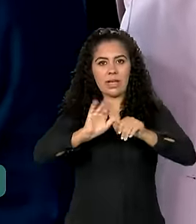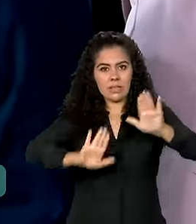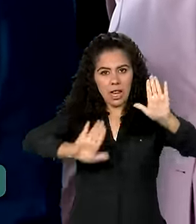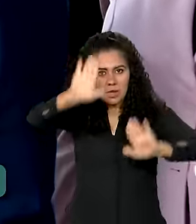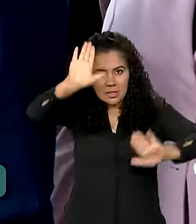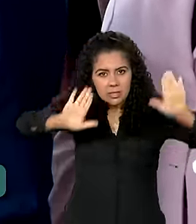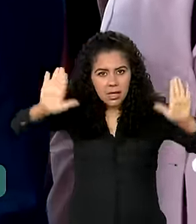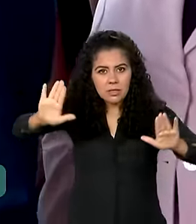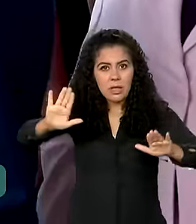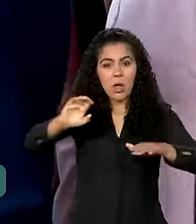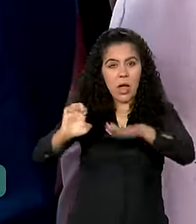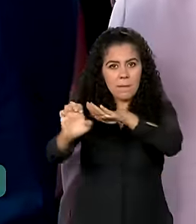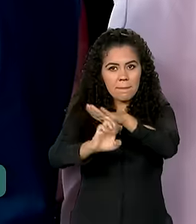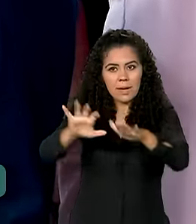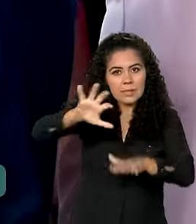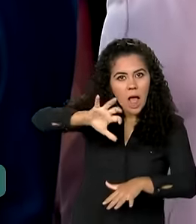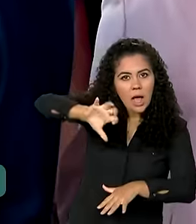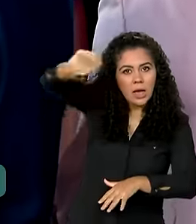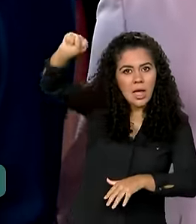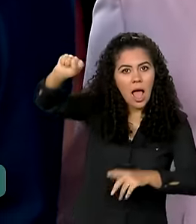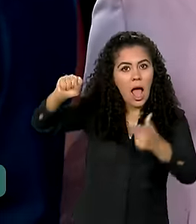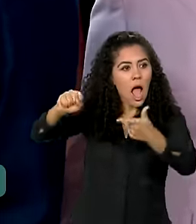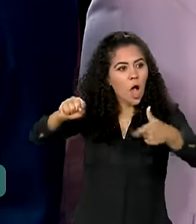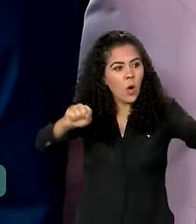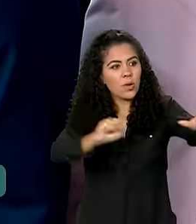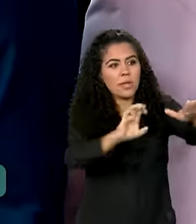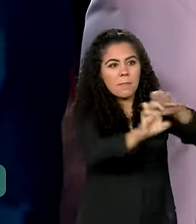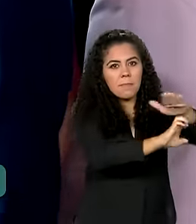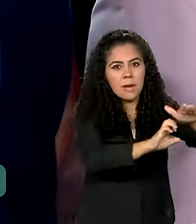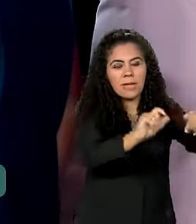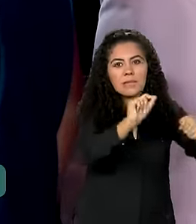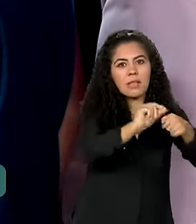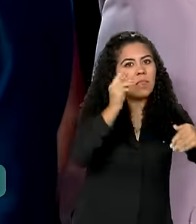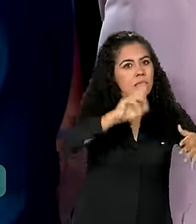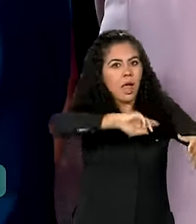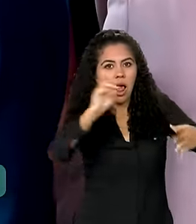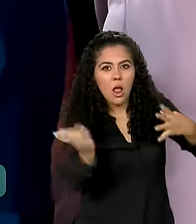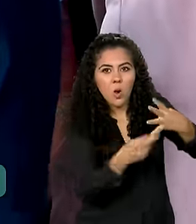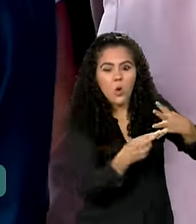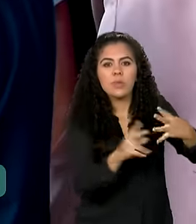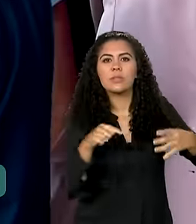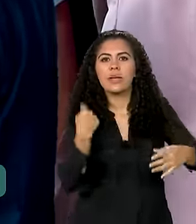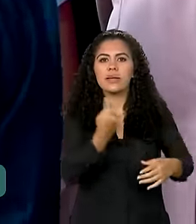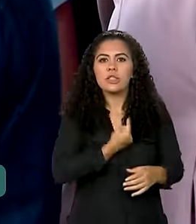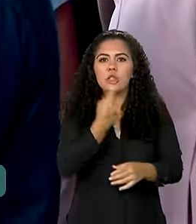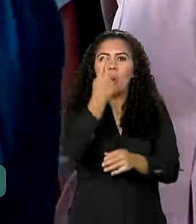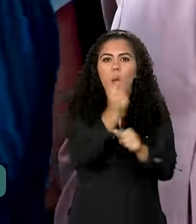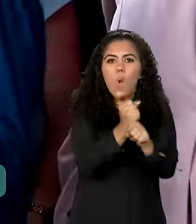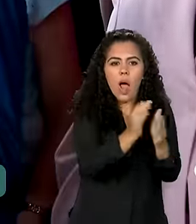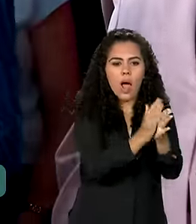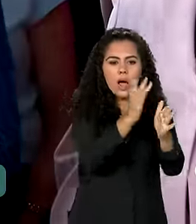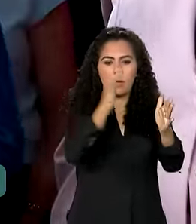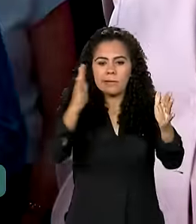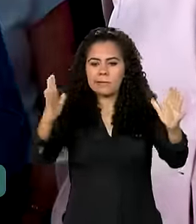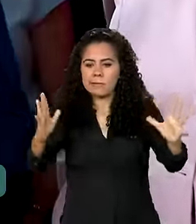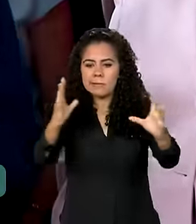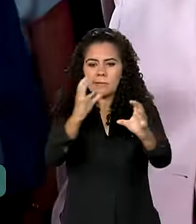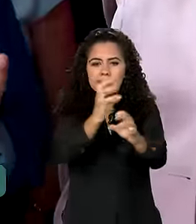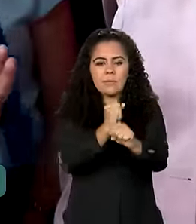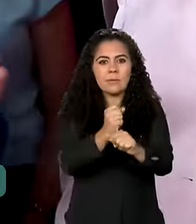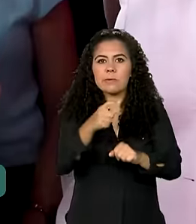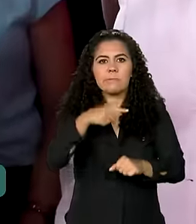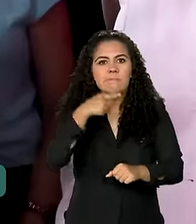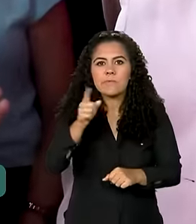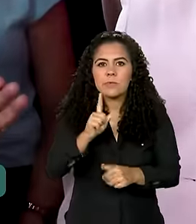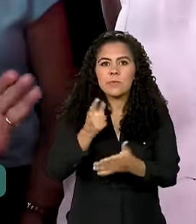a outra que perdia, entrava com recurso. E a gente passou o ano sem conseguir comprar um kit dentário, que era para dar